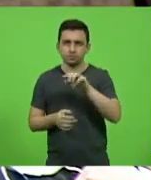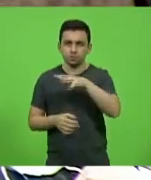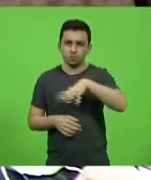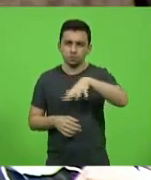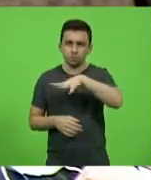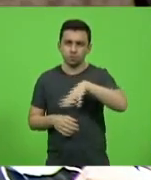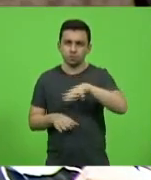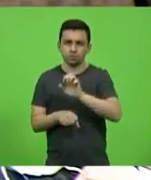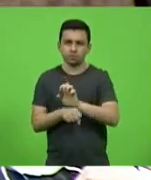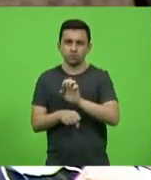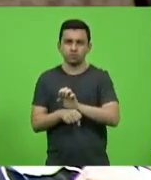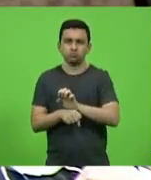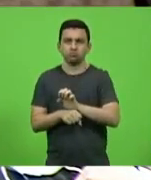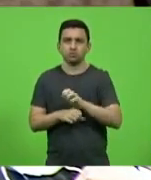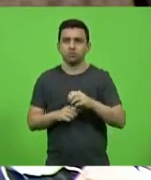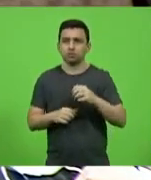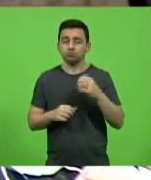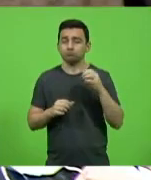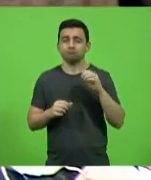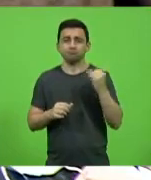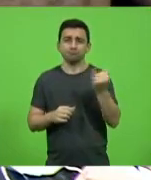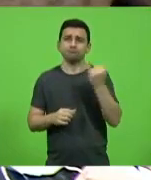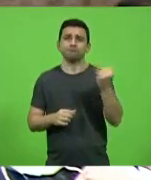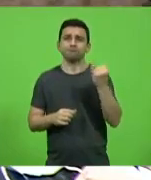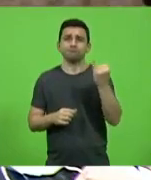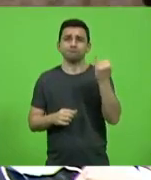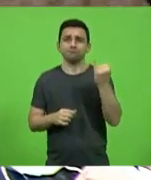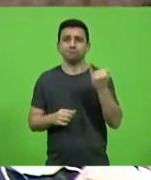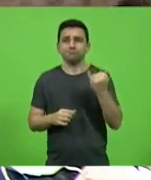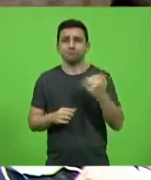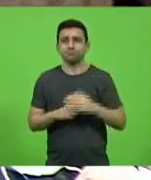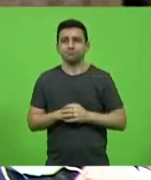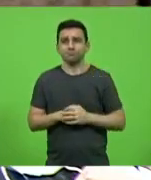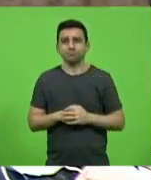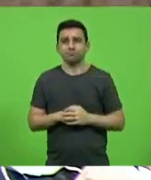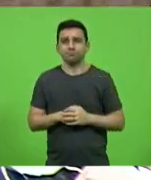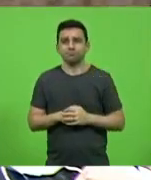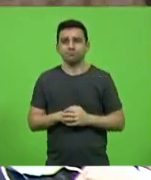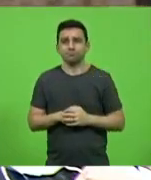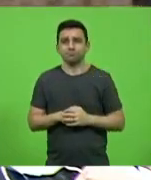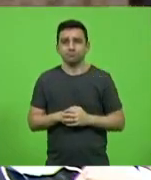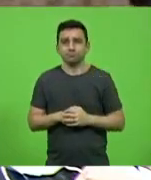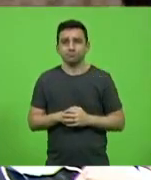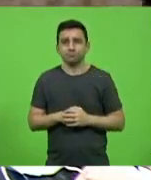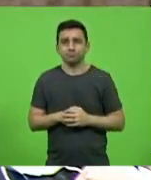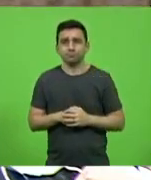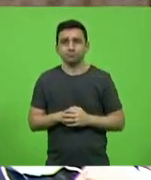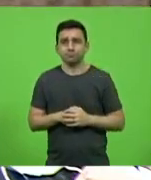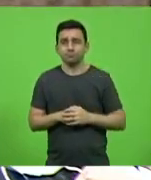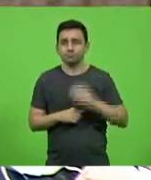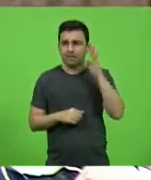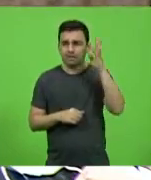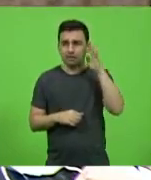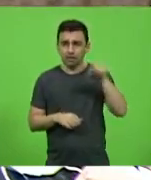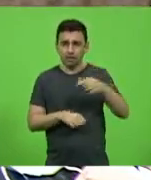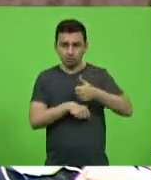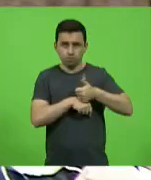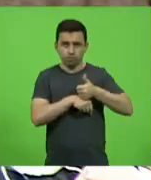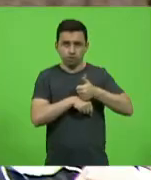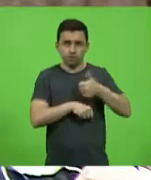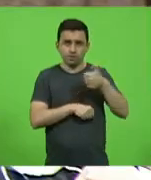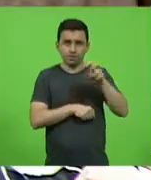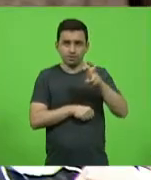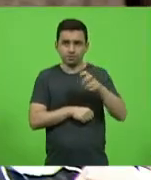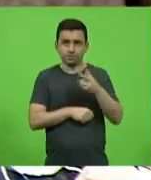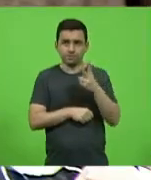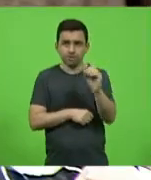o que é excelente, porque do ponto de vista inconstitucional, porque tu tira, pega um profissional com 15 anos, 20 anos